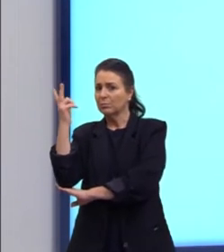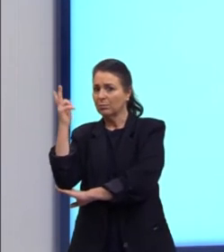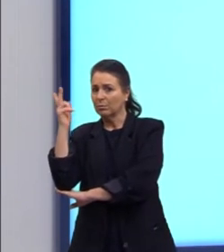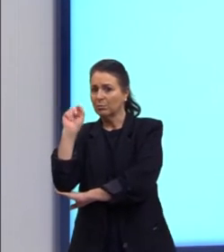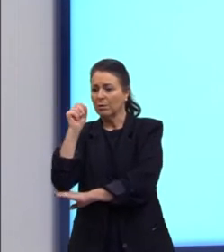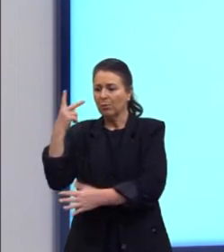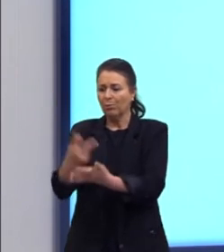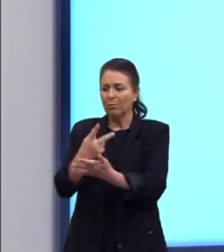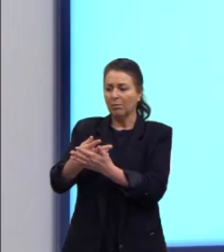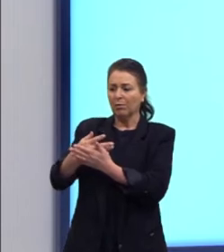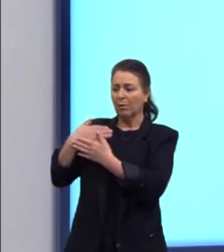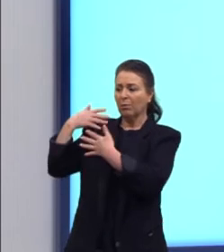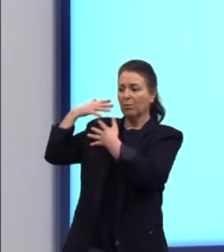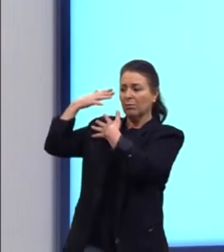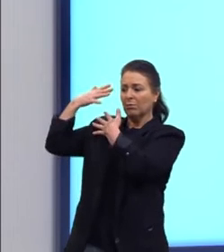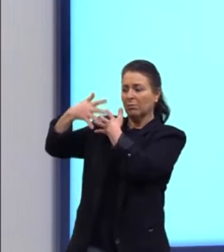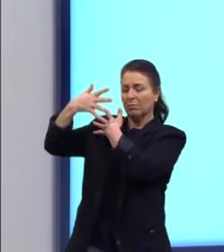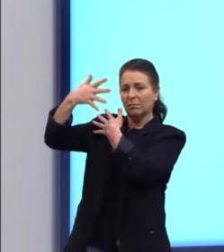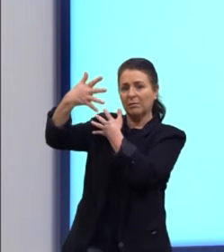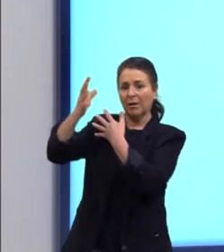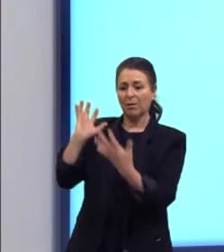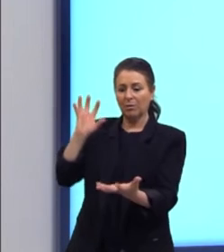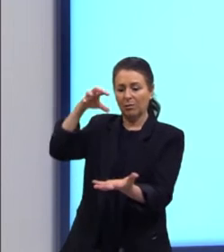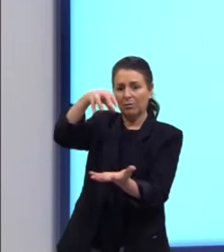de toda essa história da colonização.